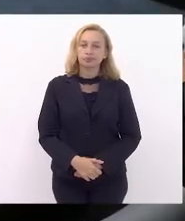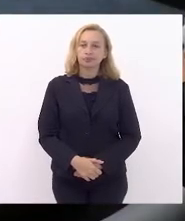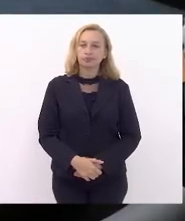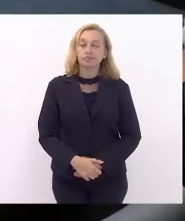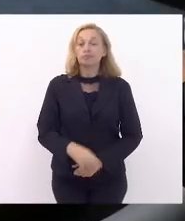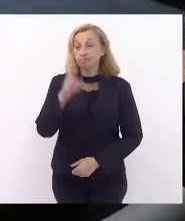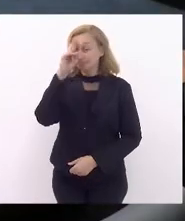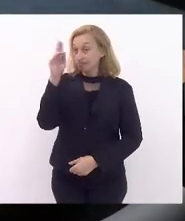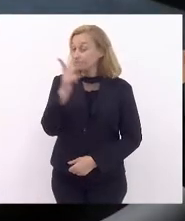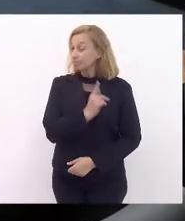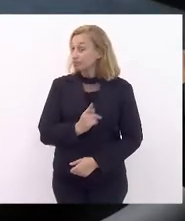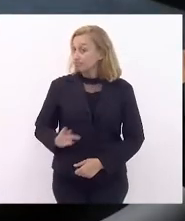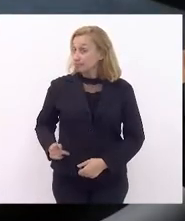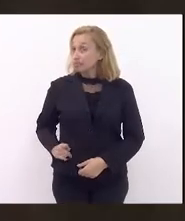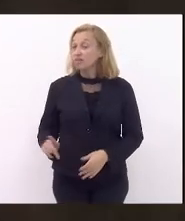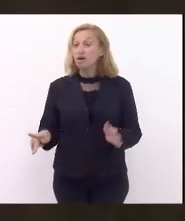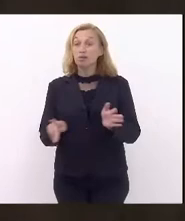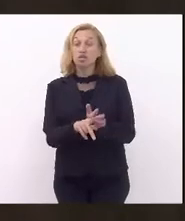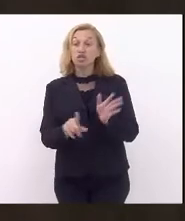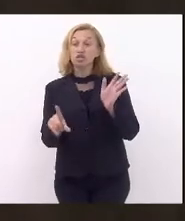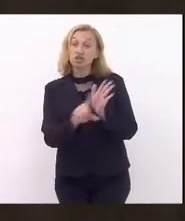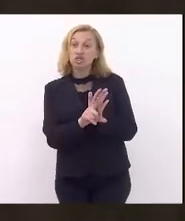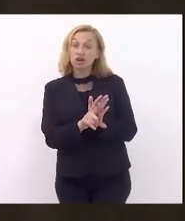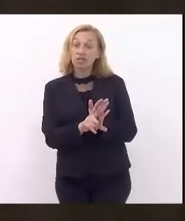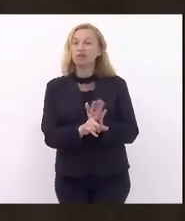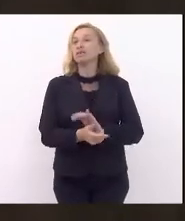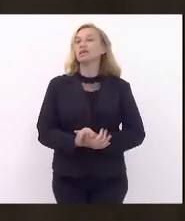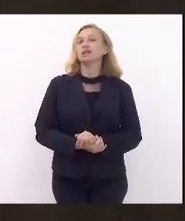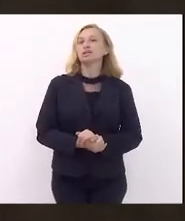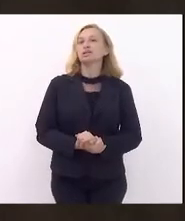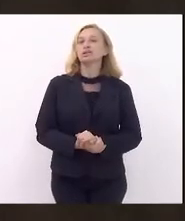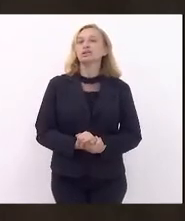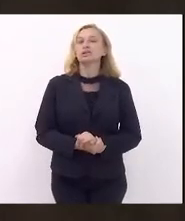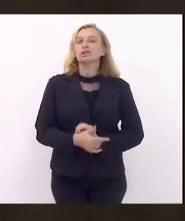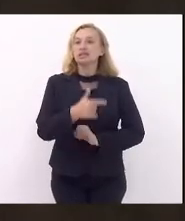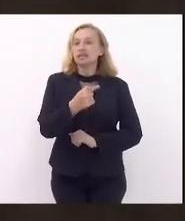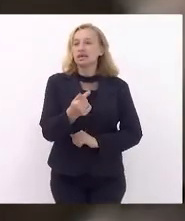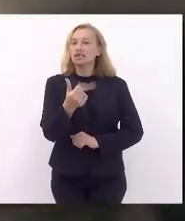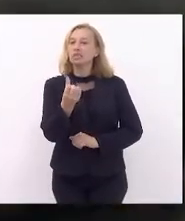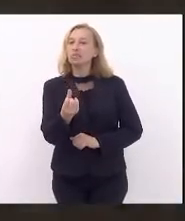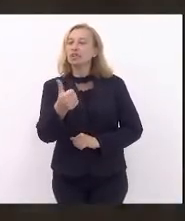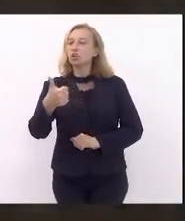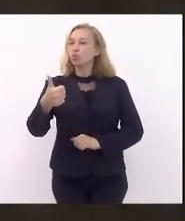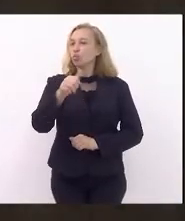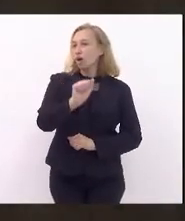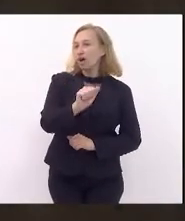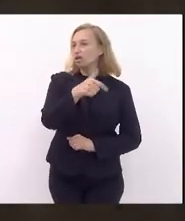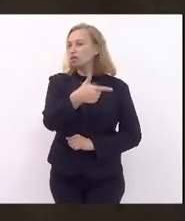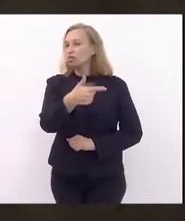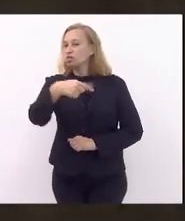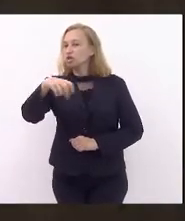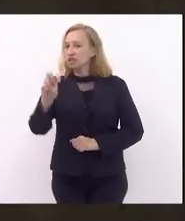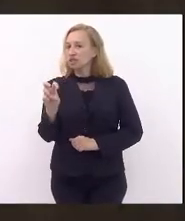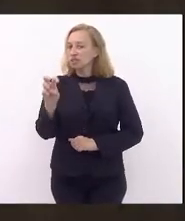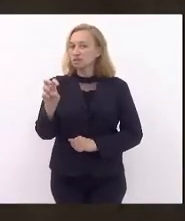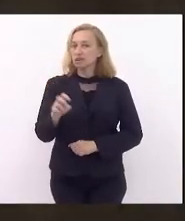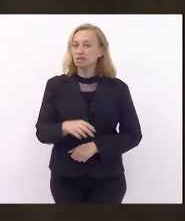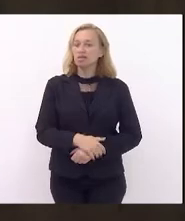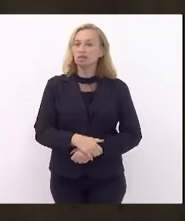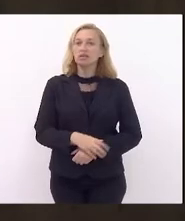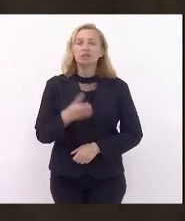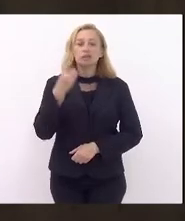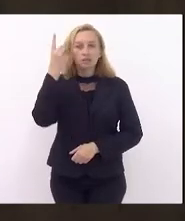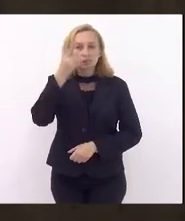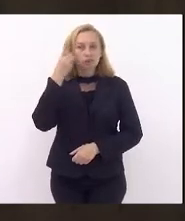Sr. Presidente, o projeto de lei em questão é o 761A de 2015 do